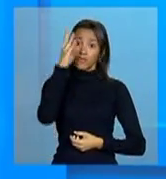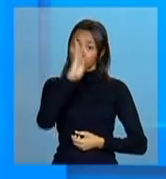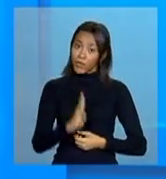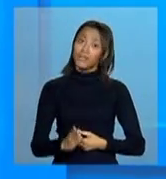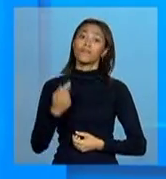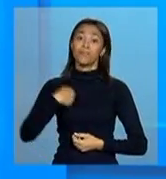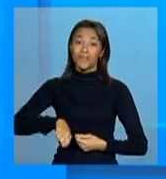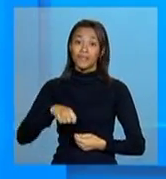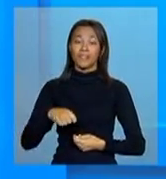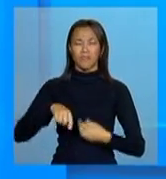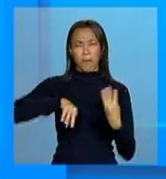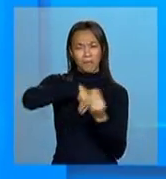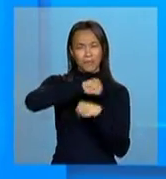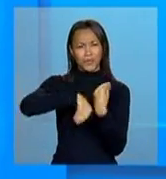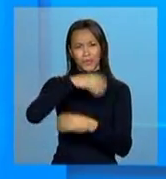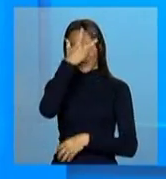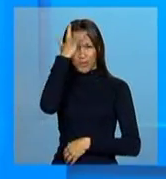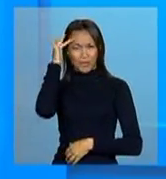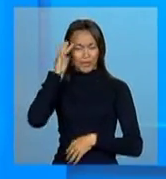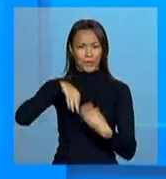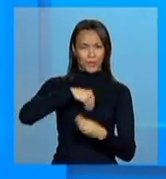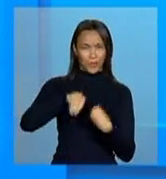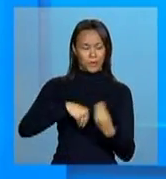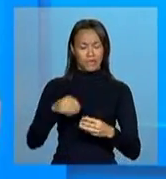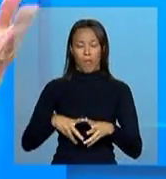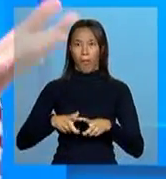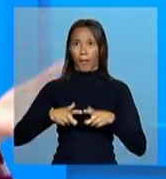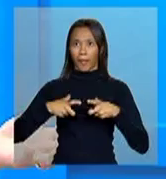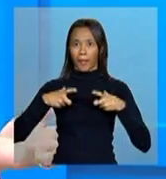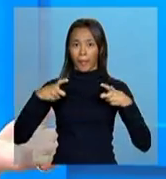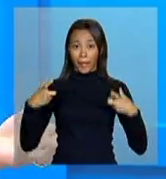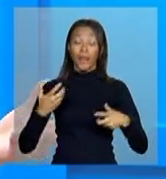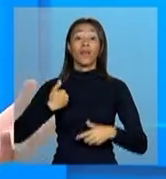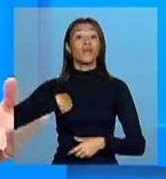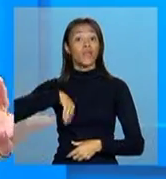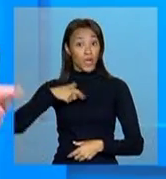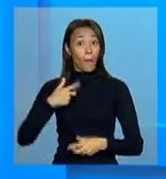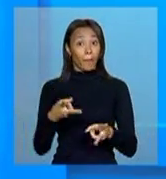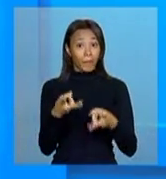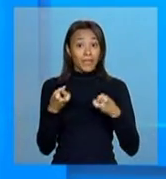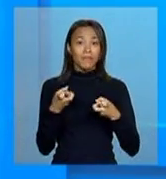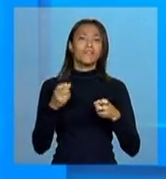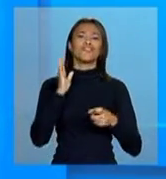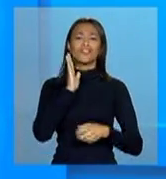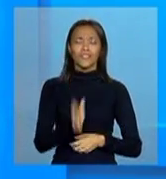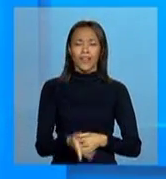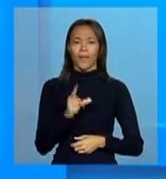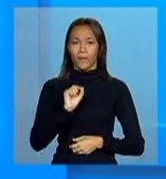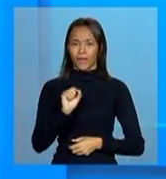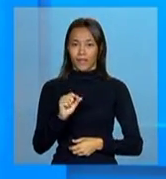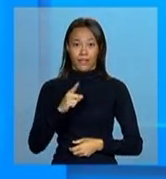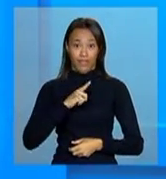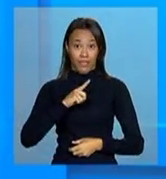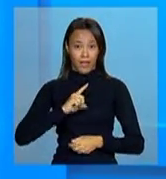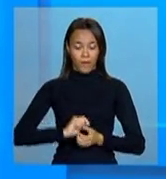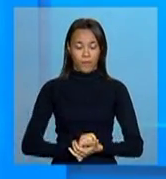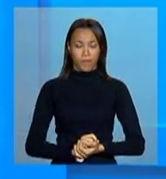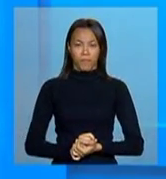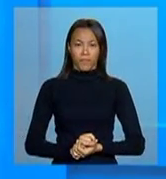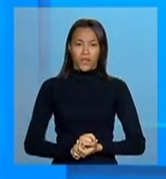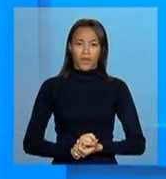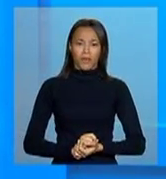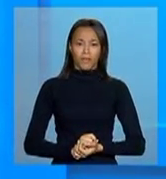é fruto de uma miscigenação de raças muito grandes. E, pelo que eu percebi, abriu-se uma série de...